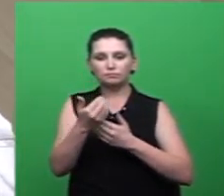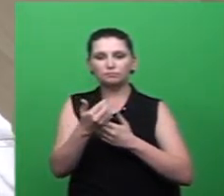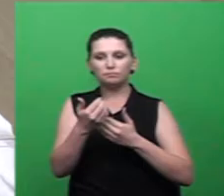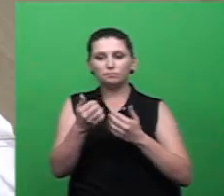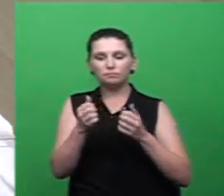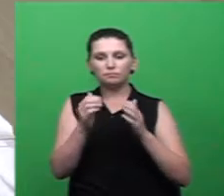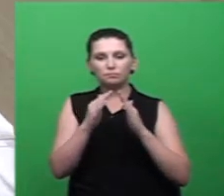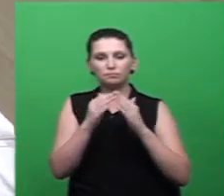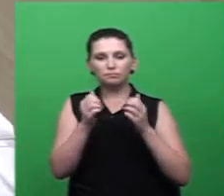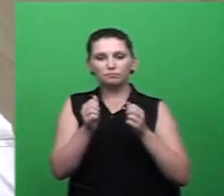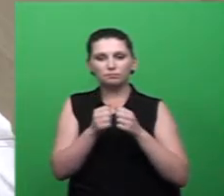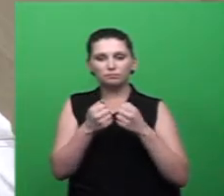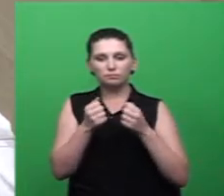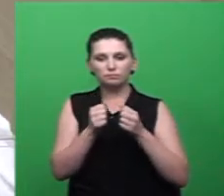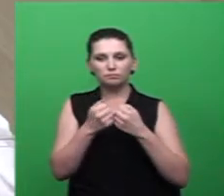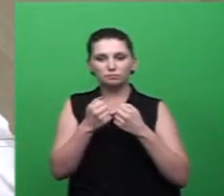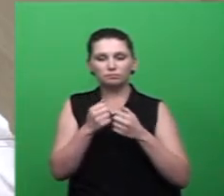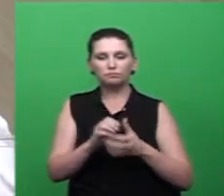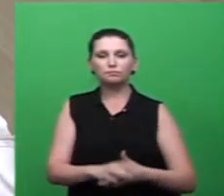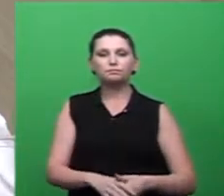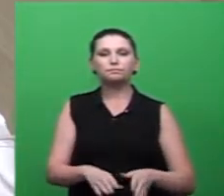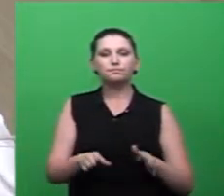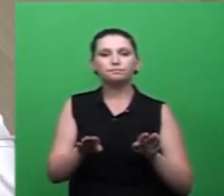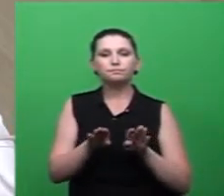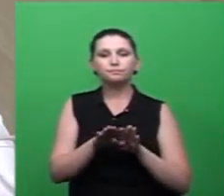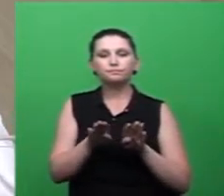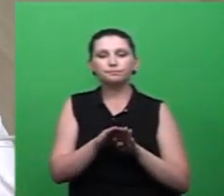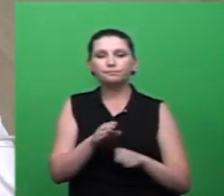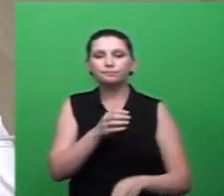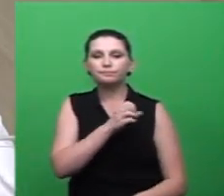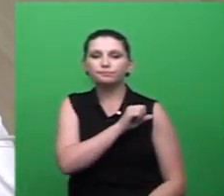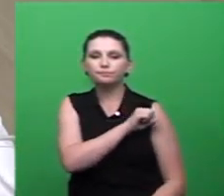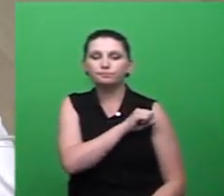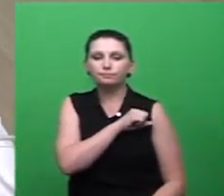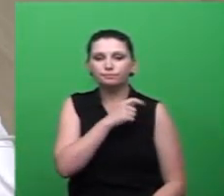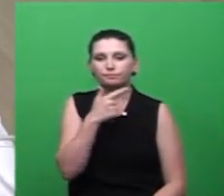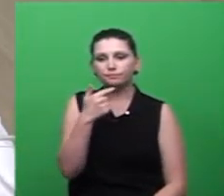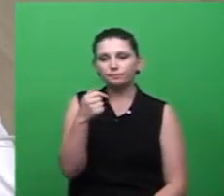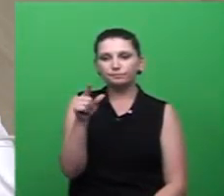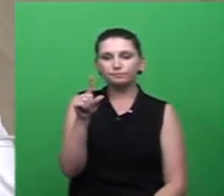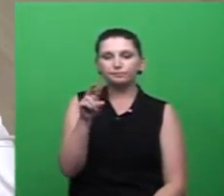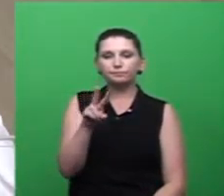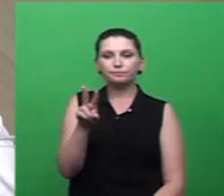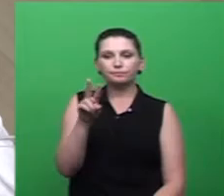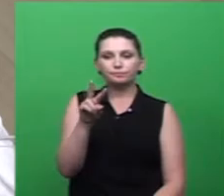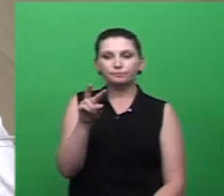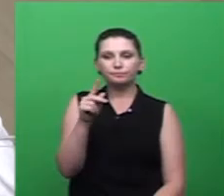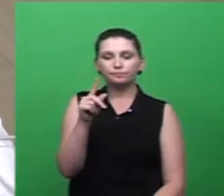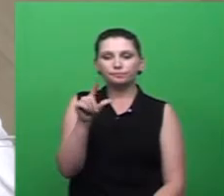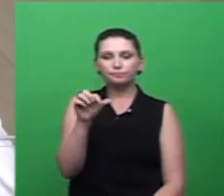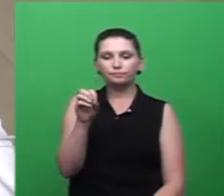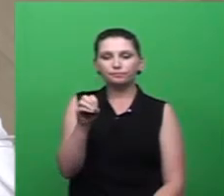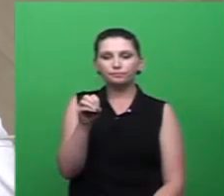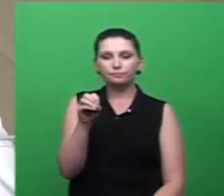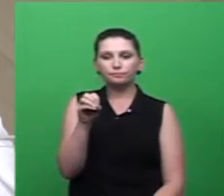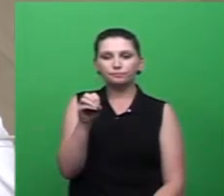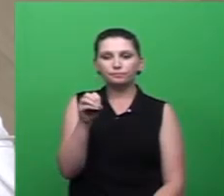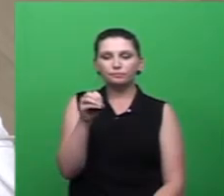Mineira Velha. Indicação 079, barra 2016. Autoria, vereador José Paulo Ferrares.